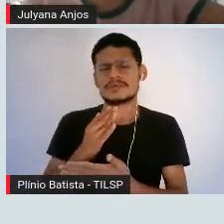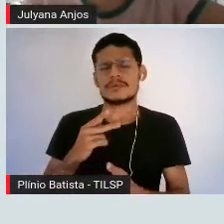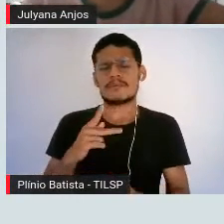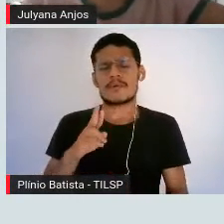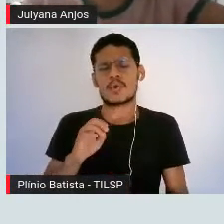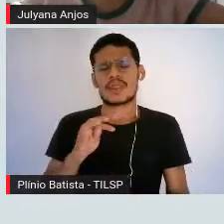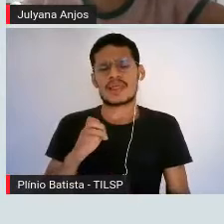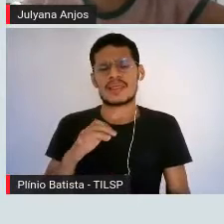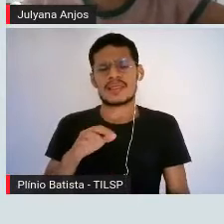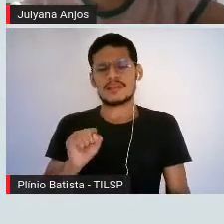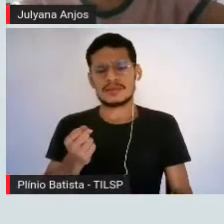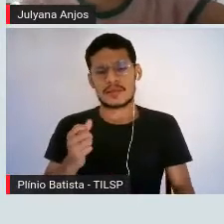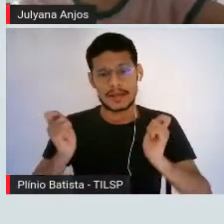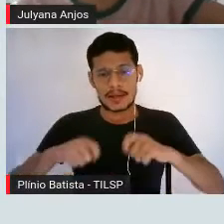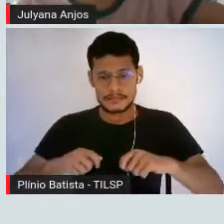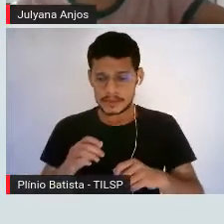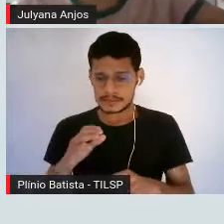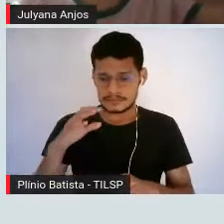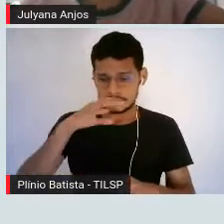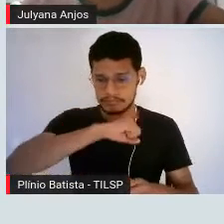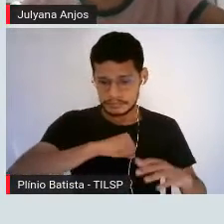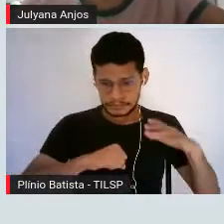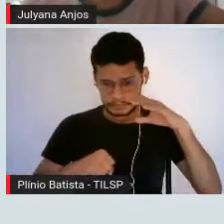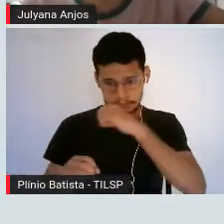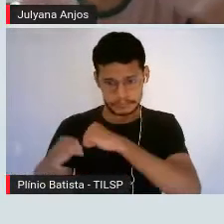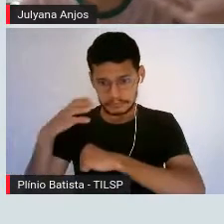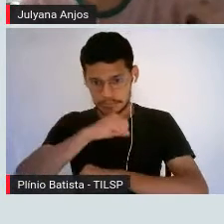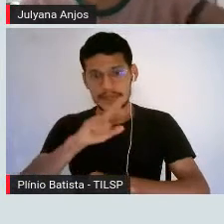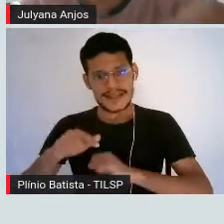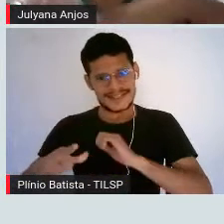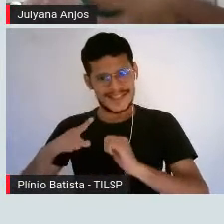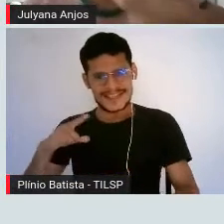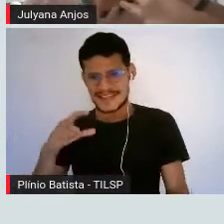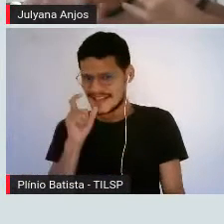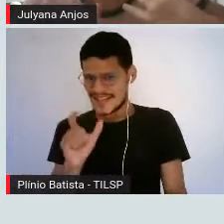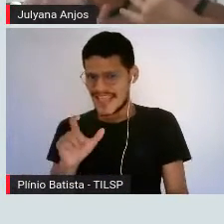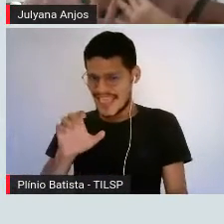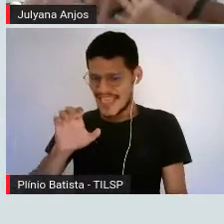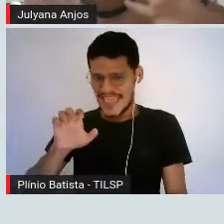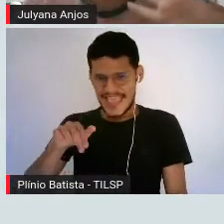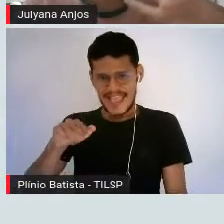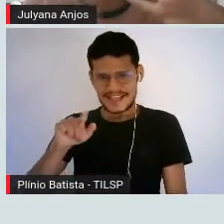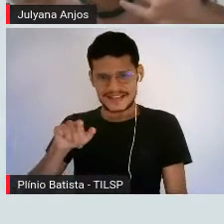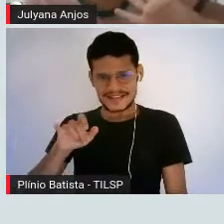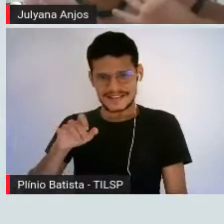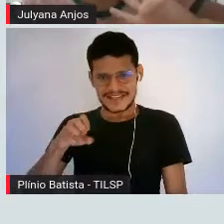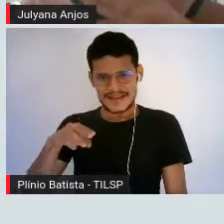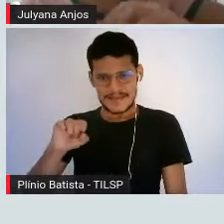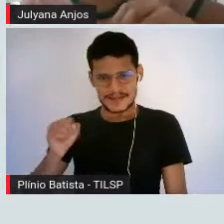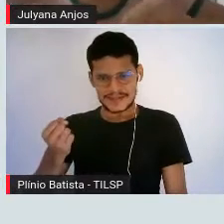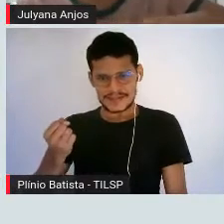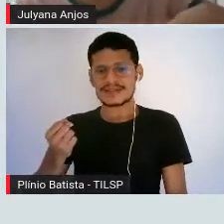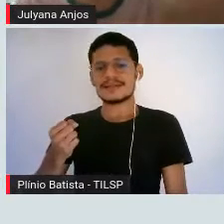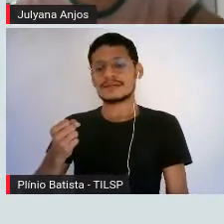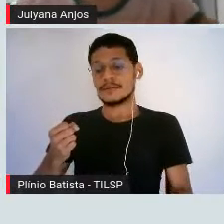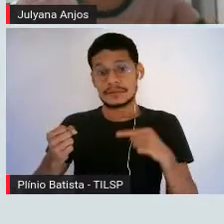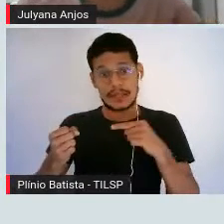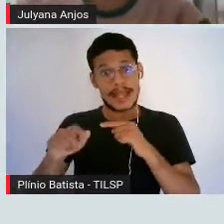químicas elas sejam aceleradas, que são as chamadas enzimas. Mas elas são basicamente isso, proteínas.